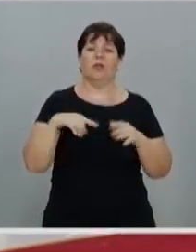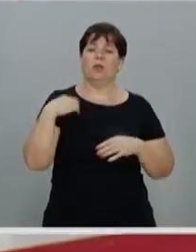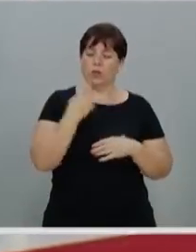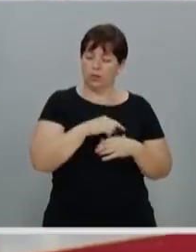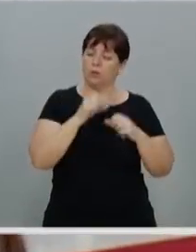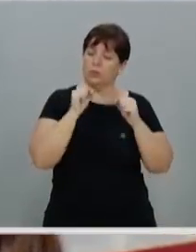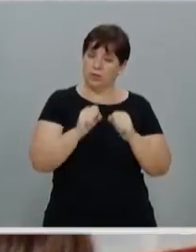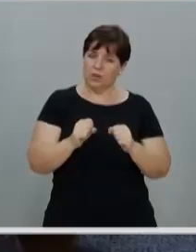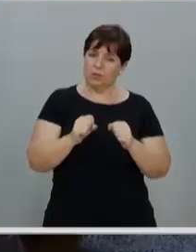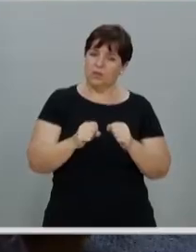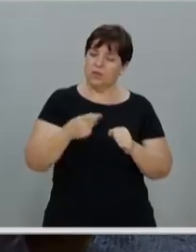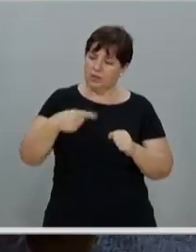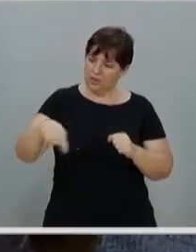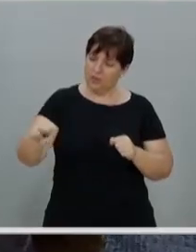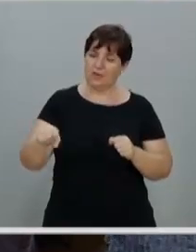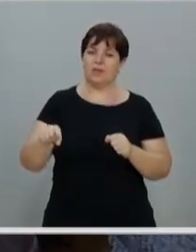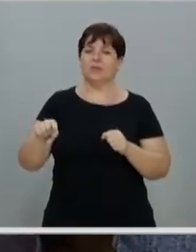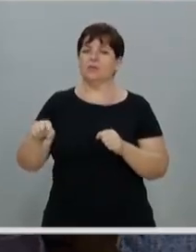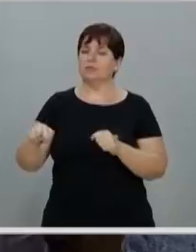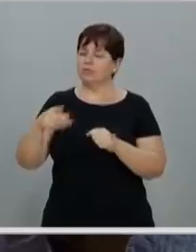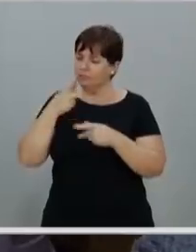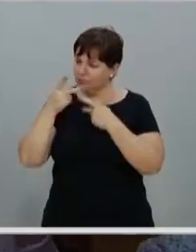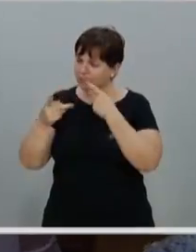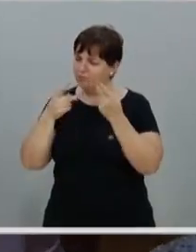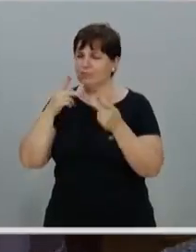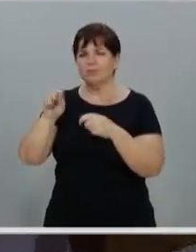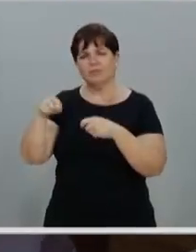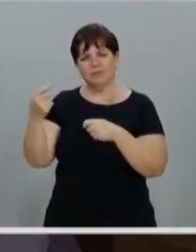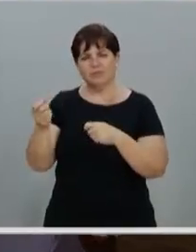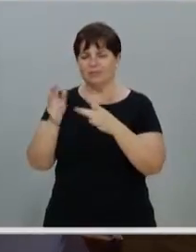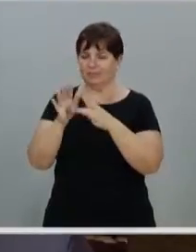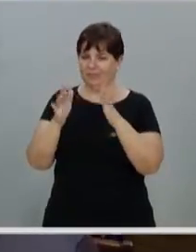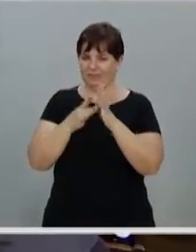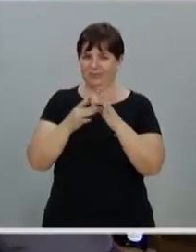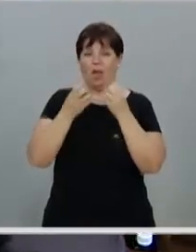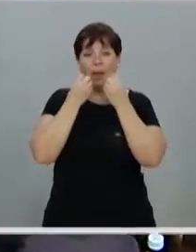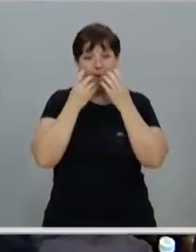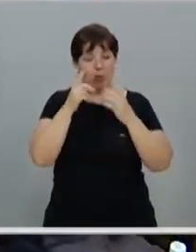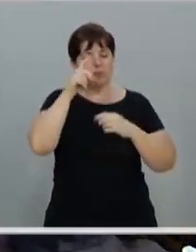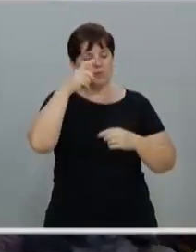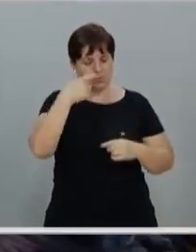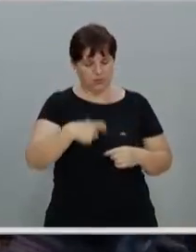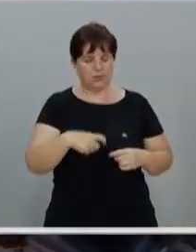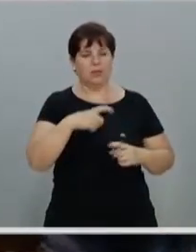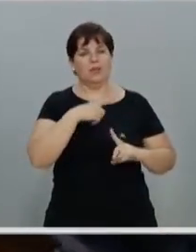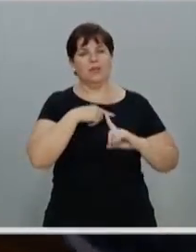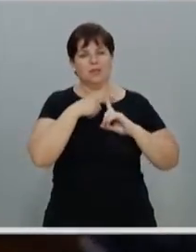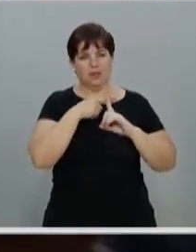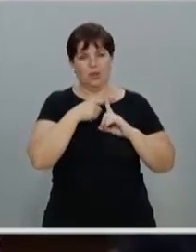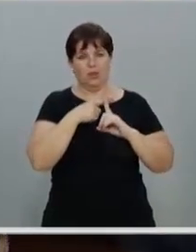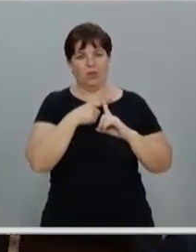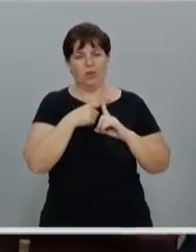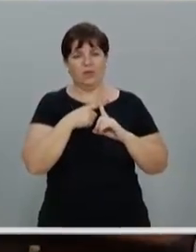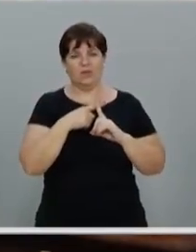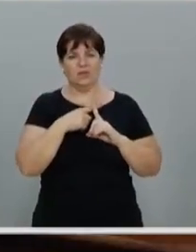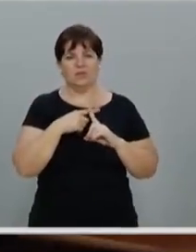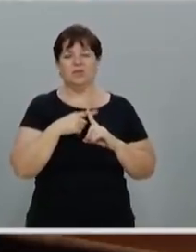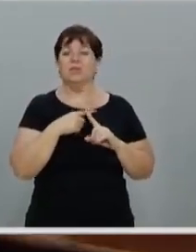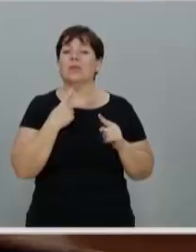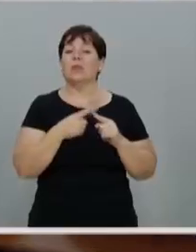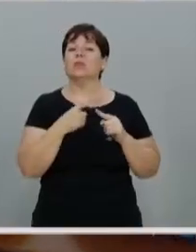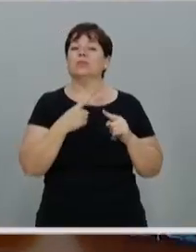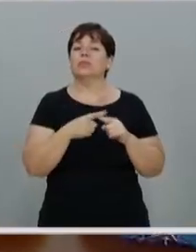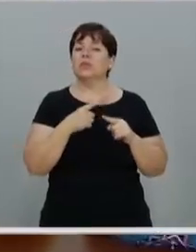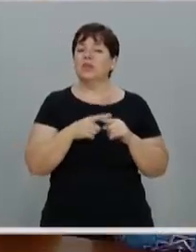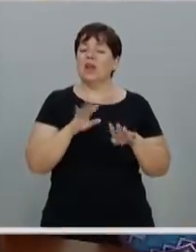chamados, portanto, a nos comprometer. É bom sermos cristãos. É ou não é? Então se é bom sermos cristãos. Por que que